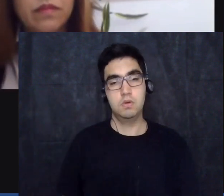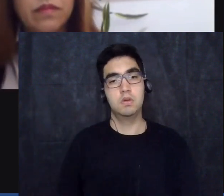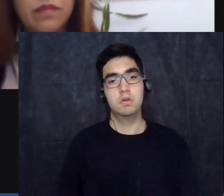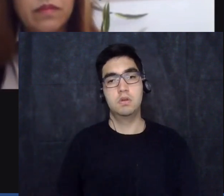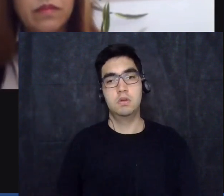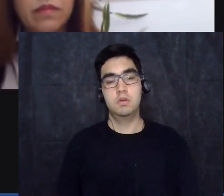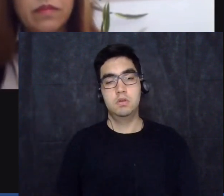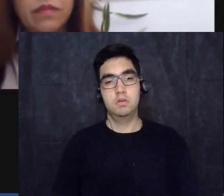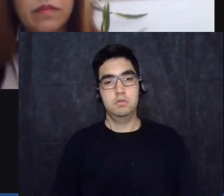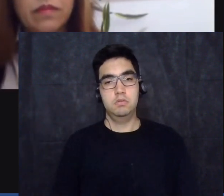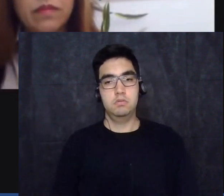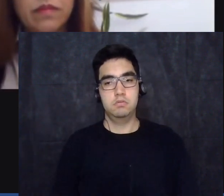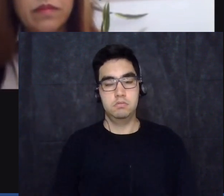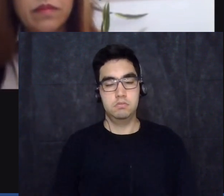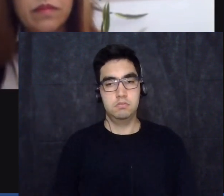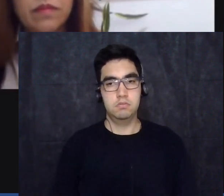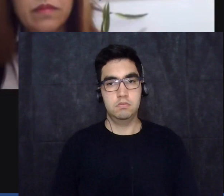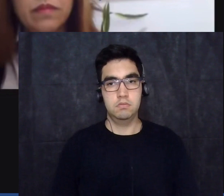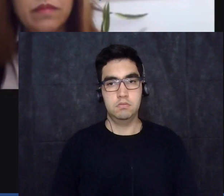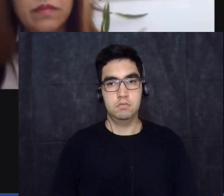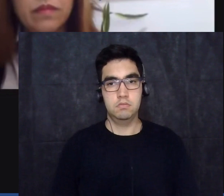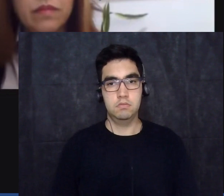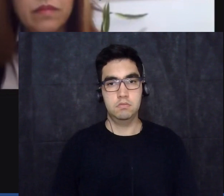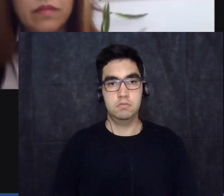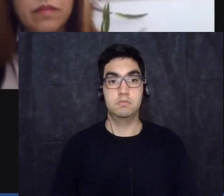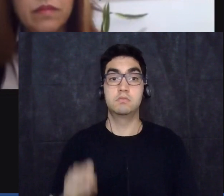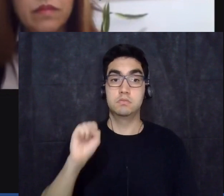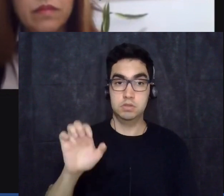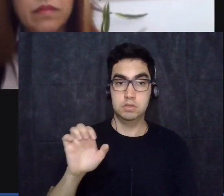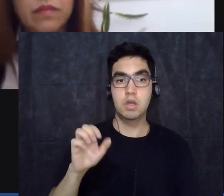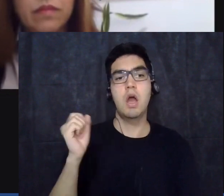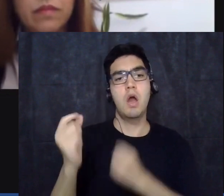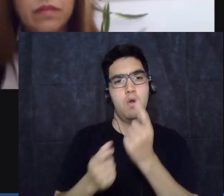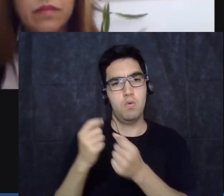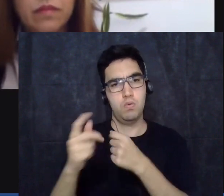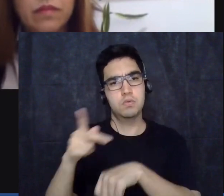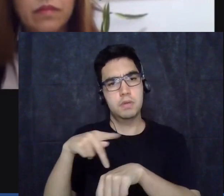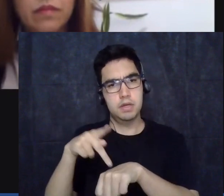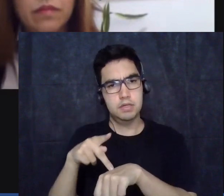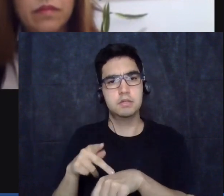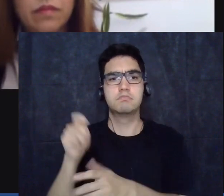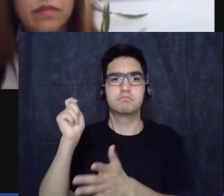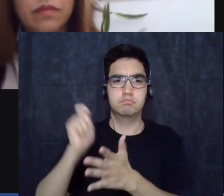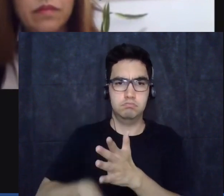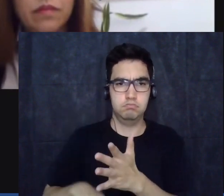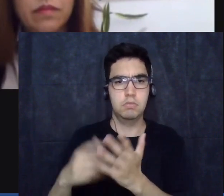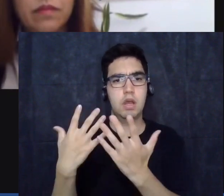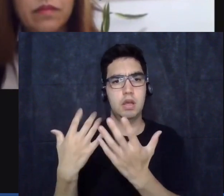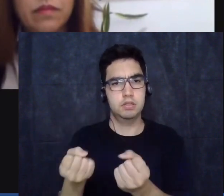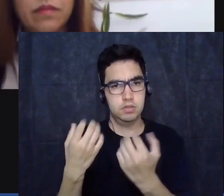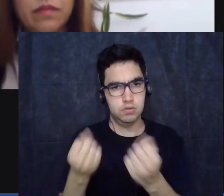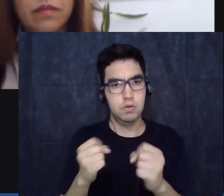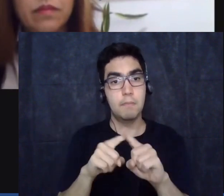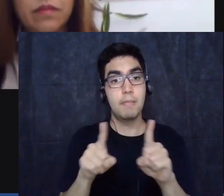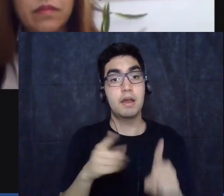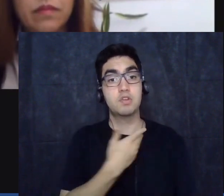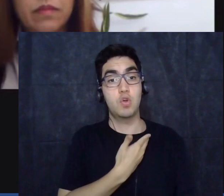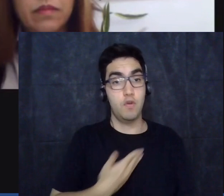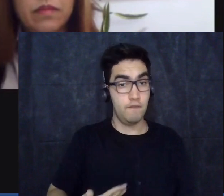então e mesmo os que assinaram e que às vezes há um governo que viola